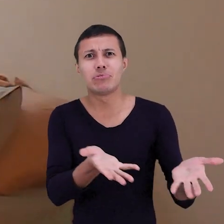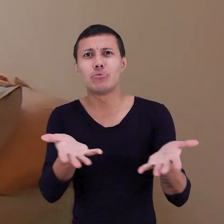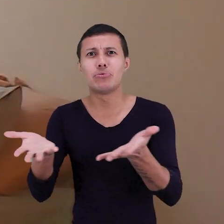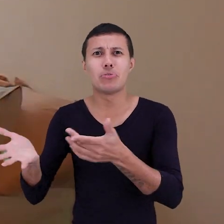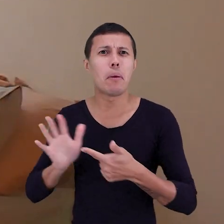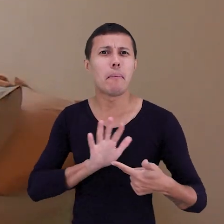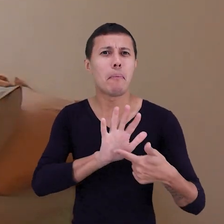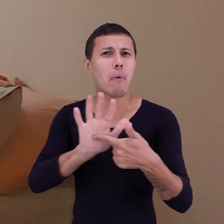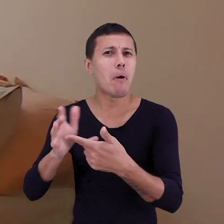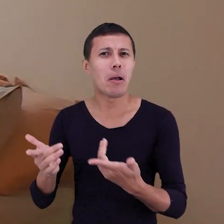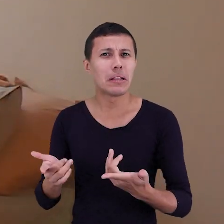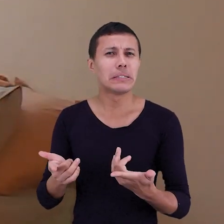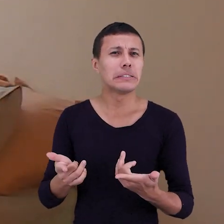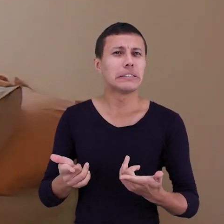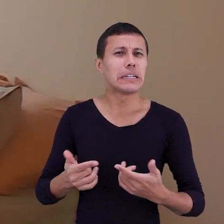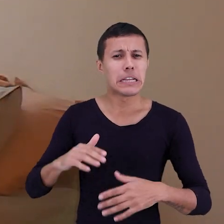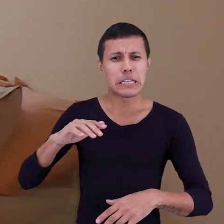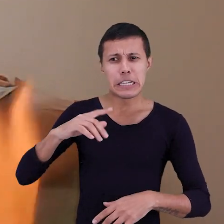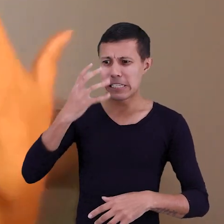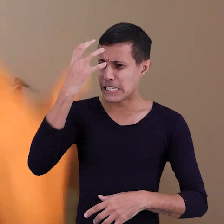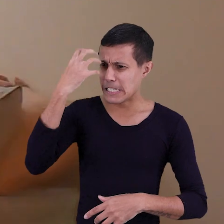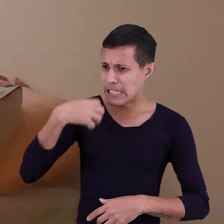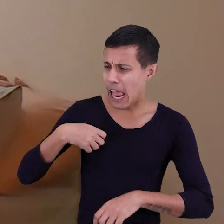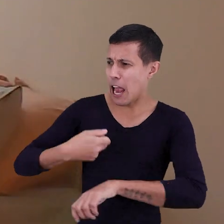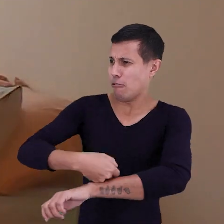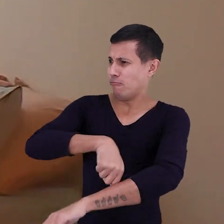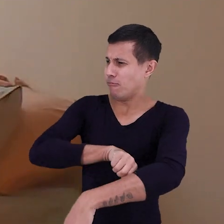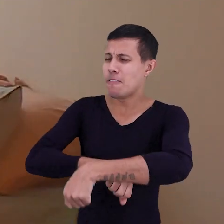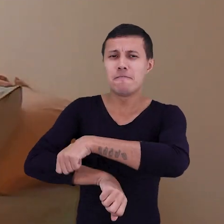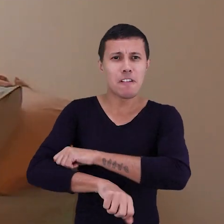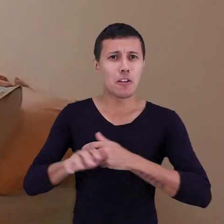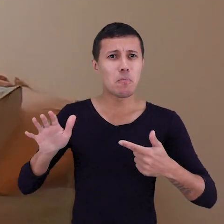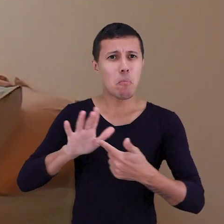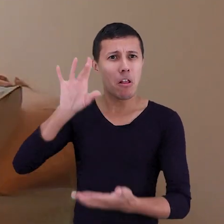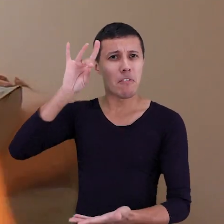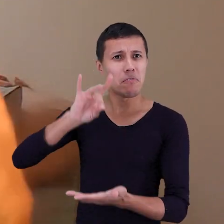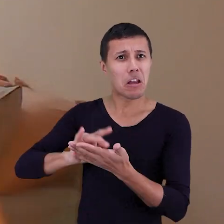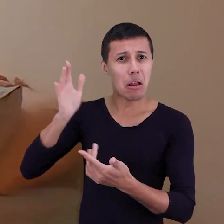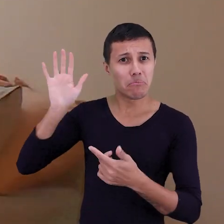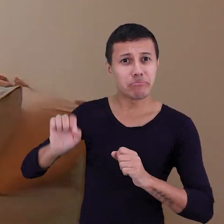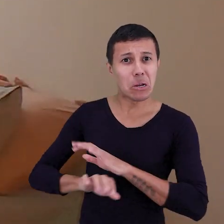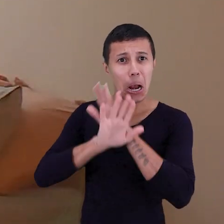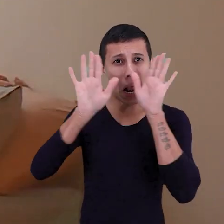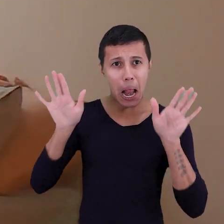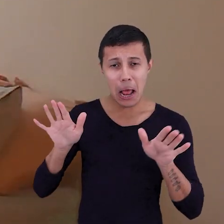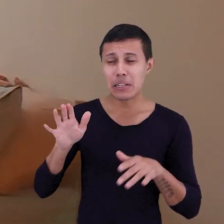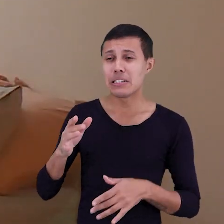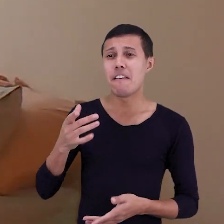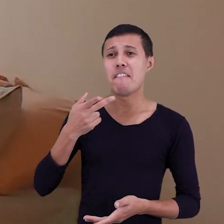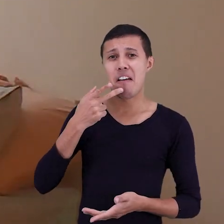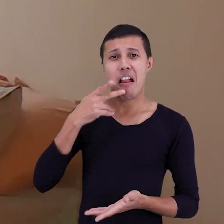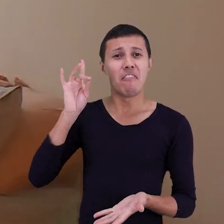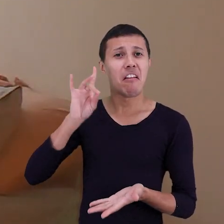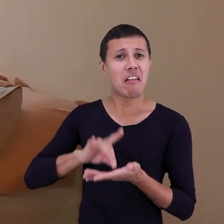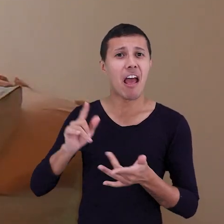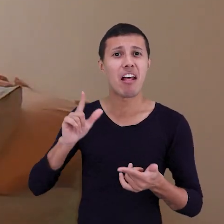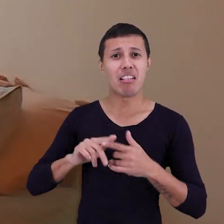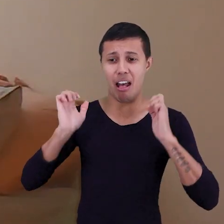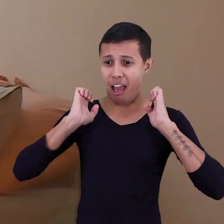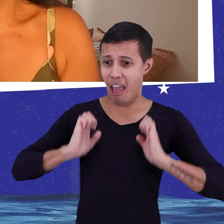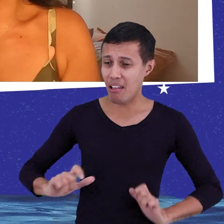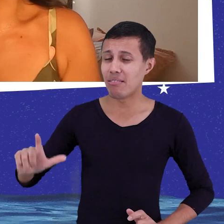que põem o coração nas coisas, que são transparentes, né? Que são sinceras, que têm ética, que